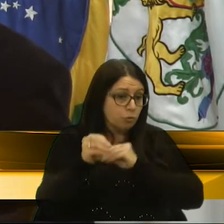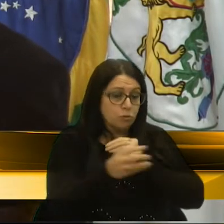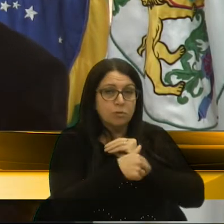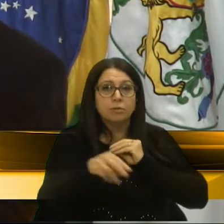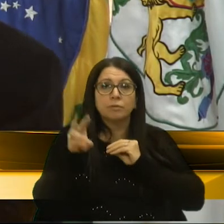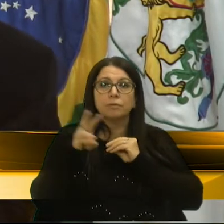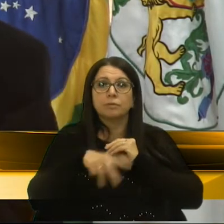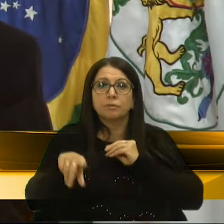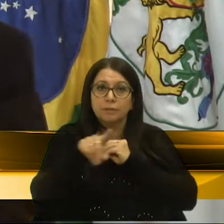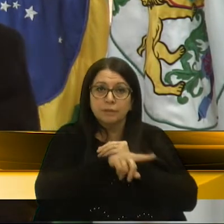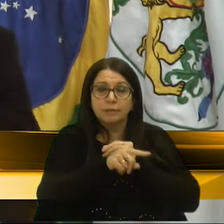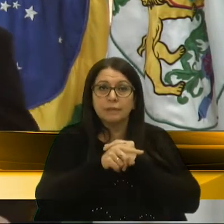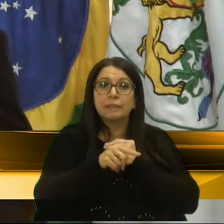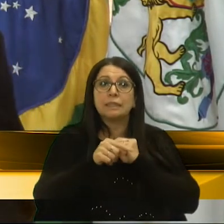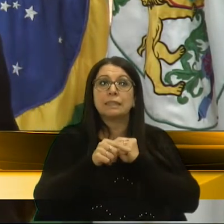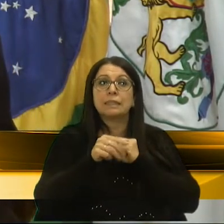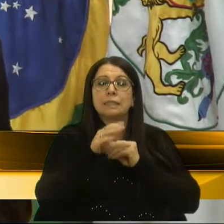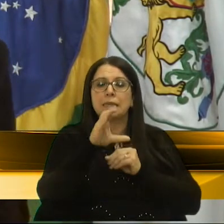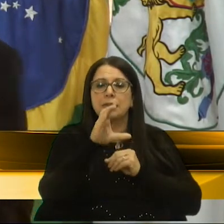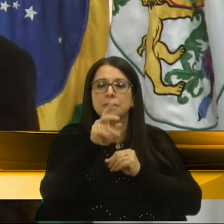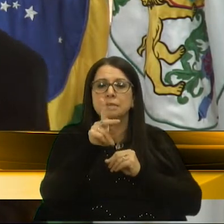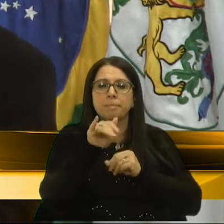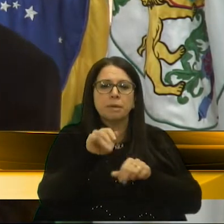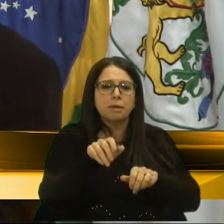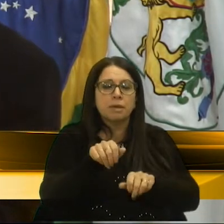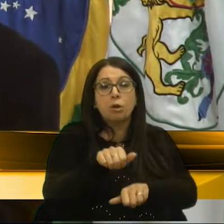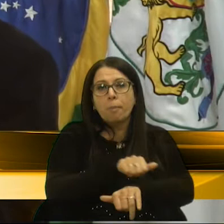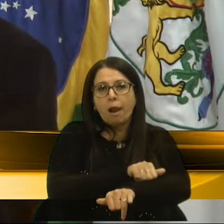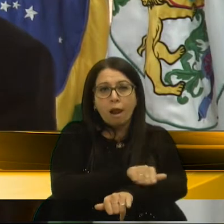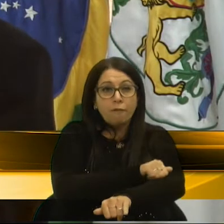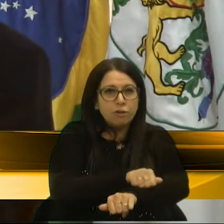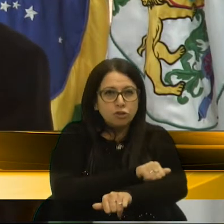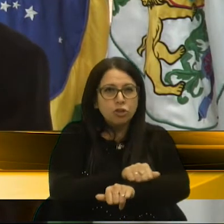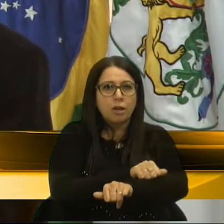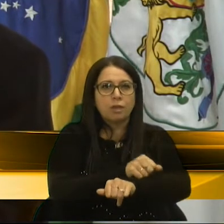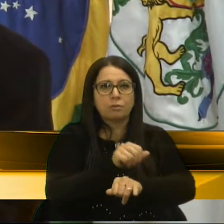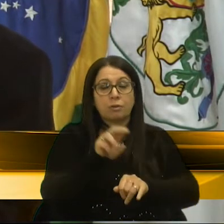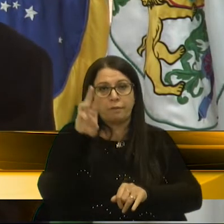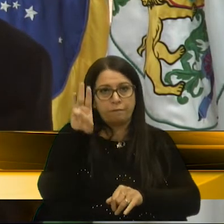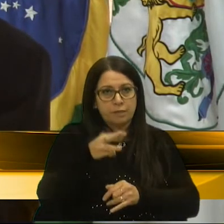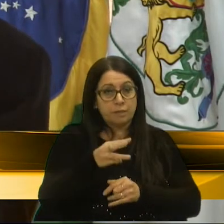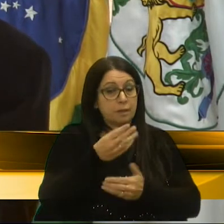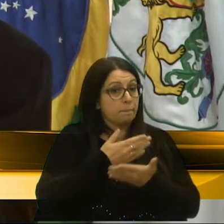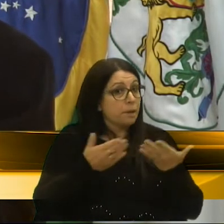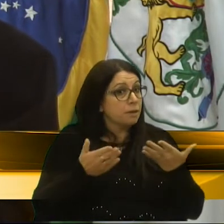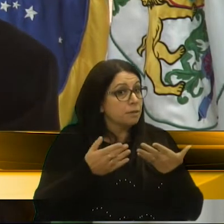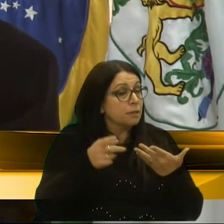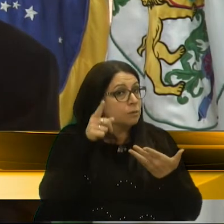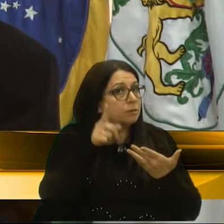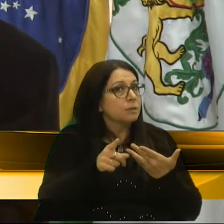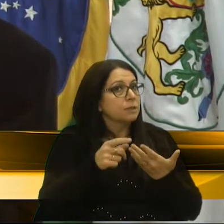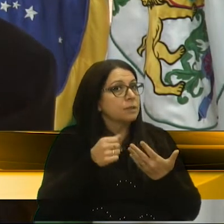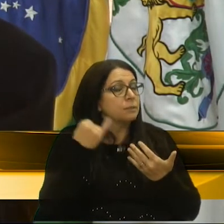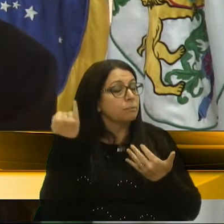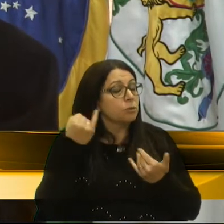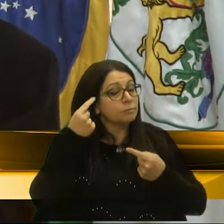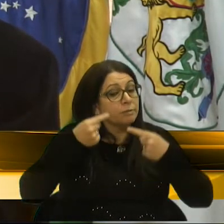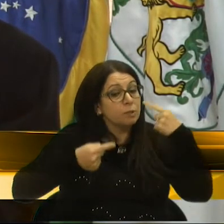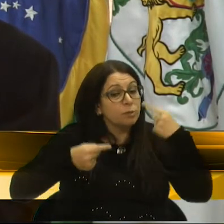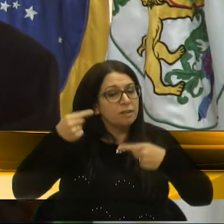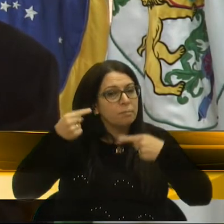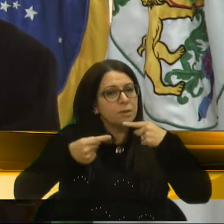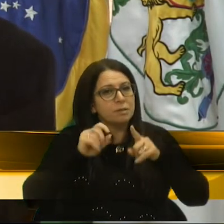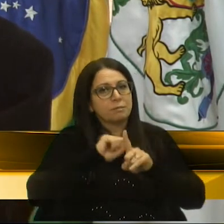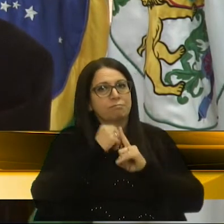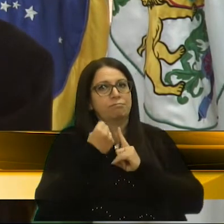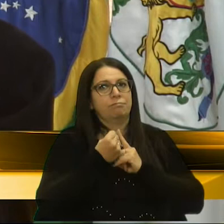botar uma CPI, um lavar jato e tal. Perdeu-se três anos para fazer um importante debate, importante com a